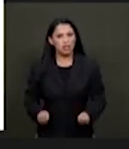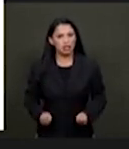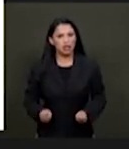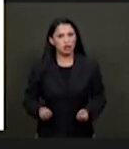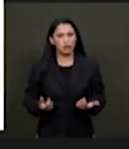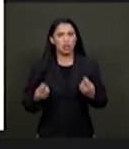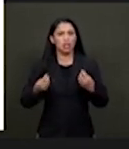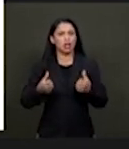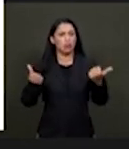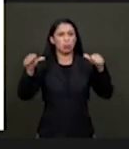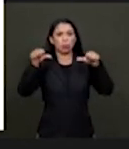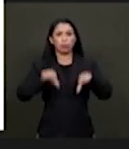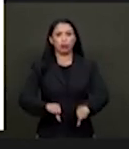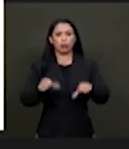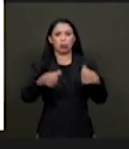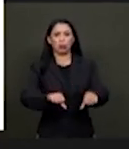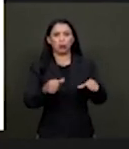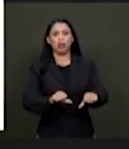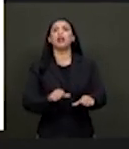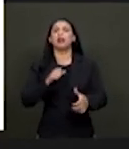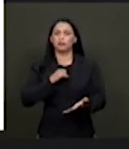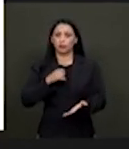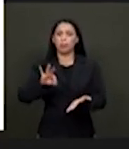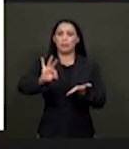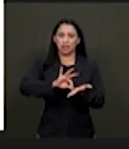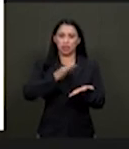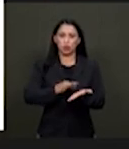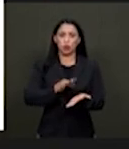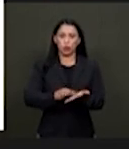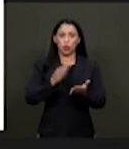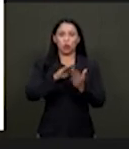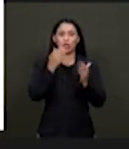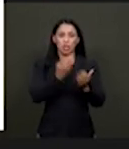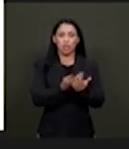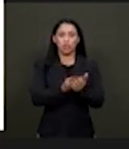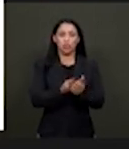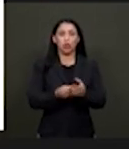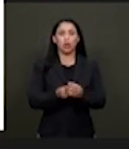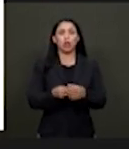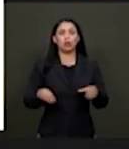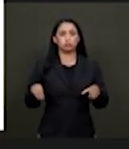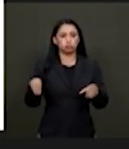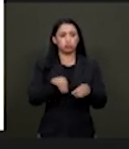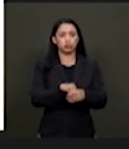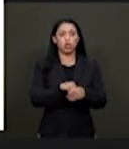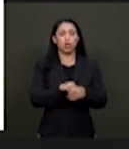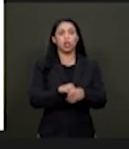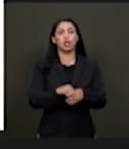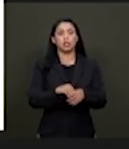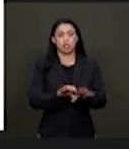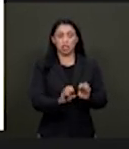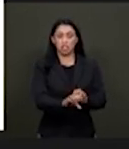negativo e optaram por matriculá-las em escolas comuns desde a educação infantil. Próximo slide, por favor.